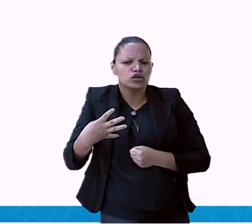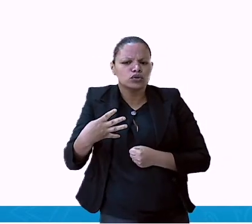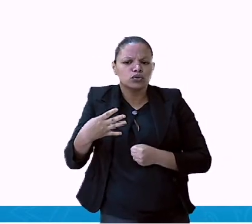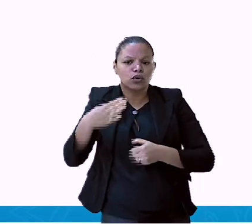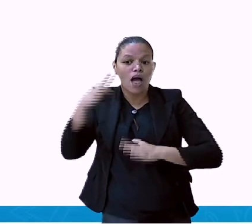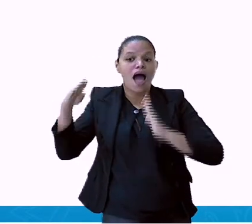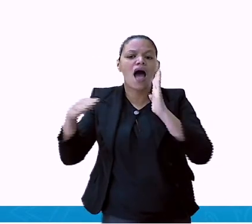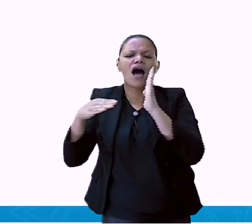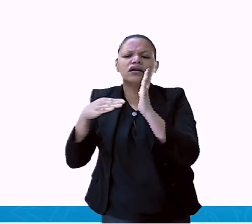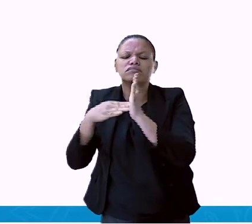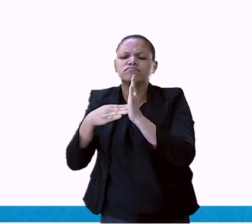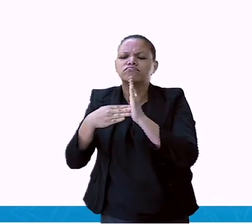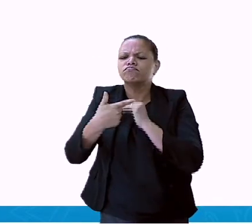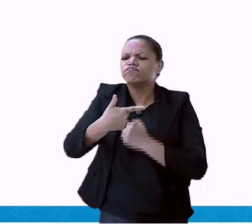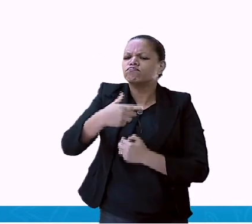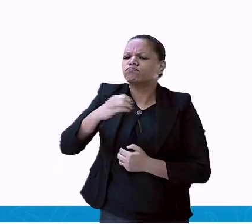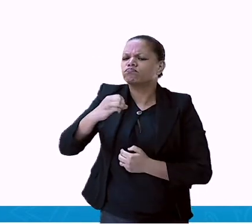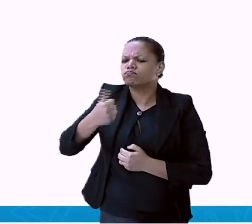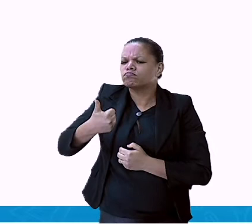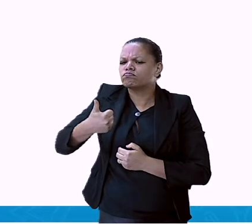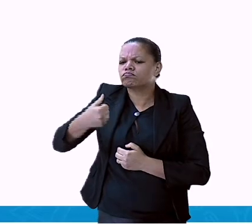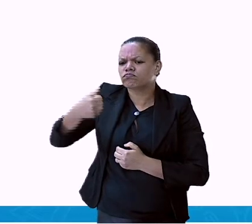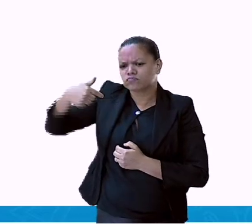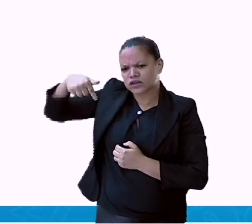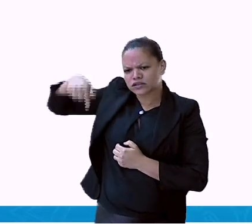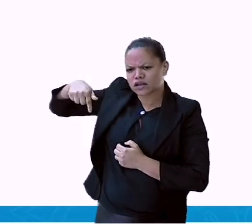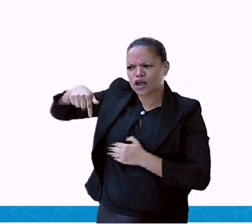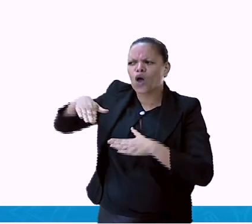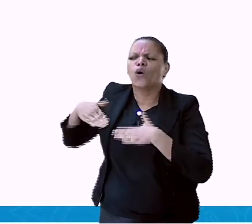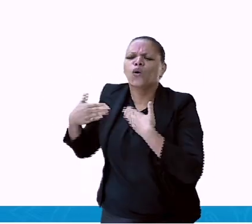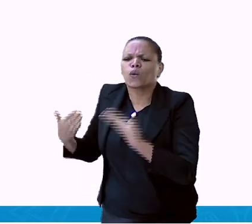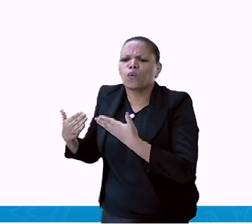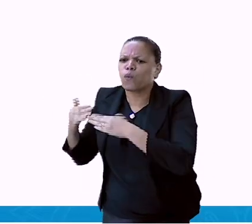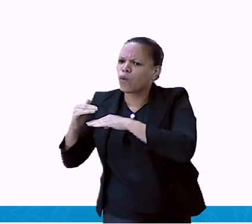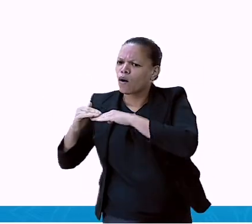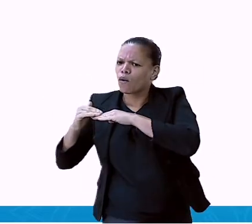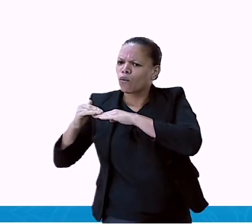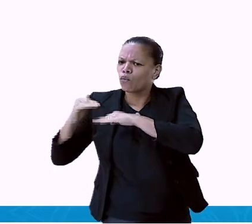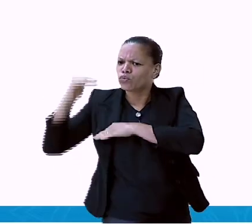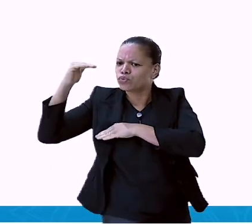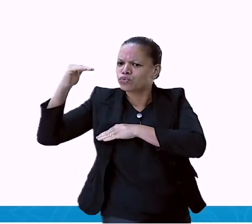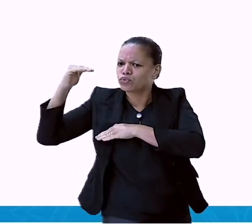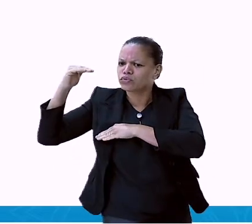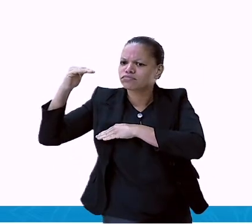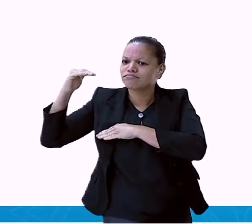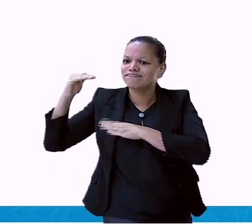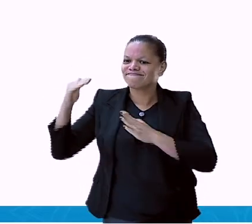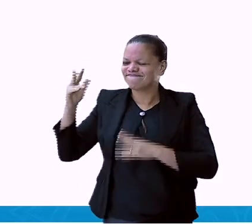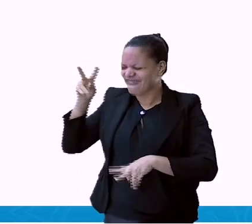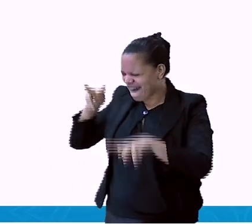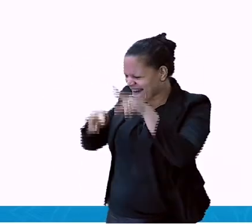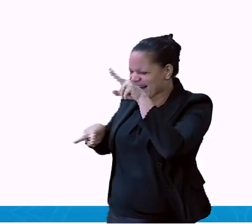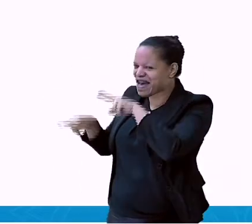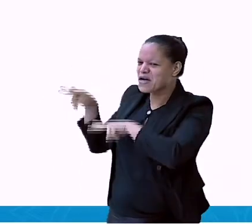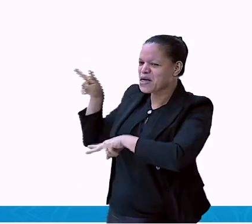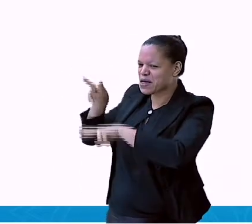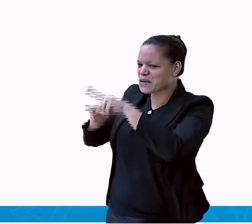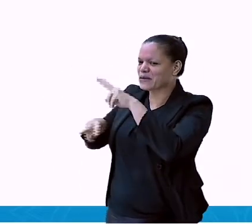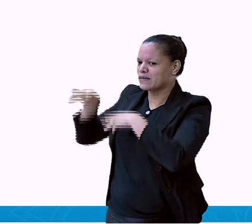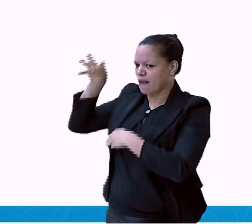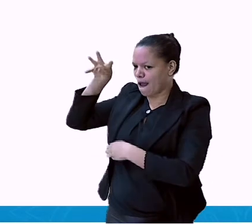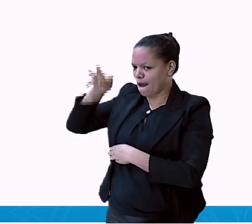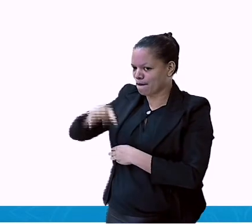Então, nós temos que analisar qual a modalidade que subiu mais. Vamos ver, então, ó, de 2014 para